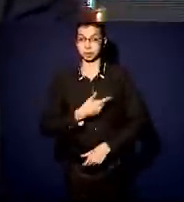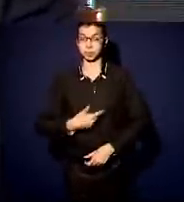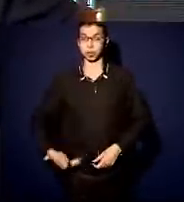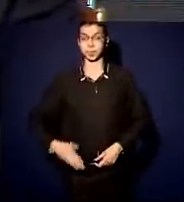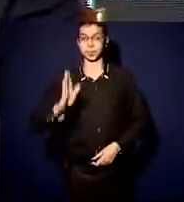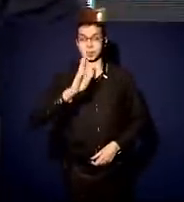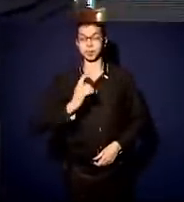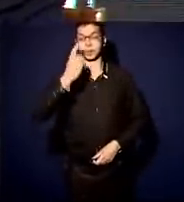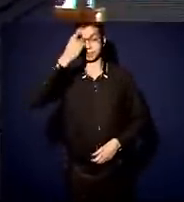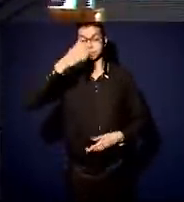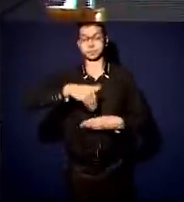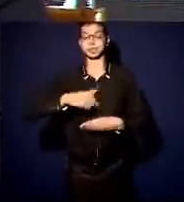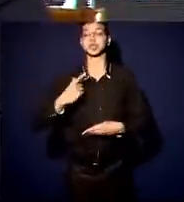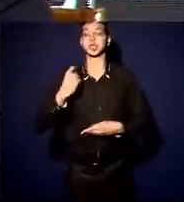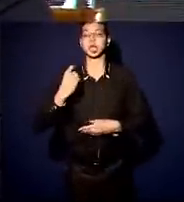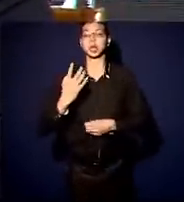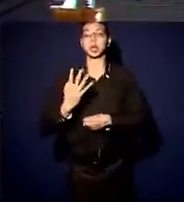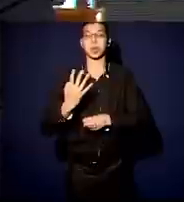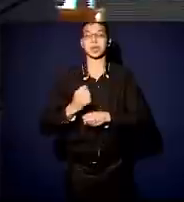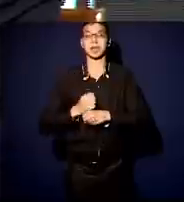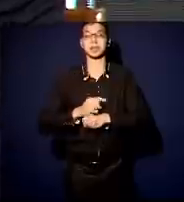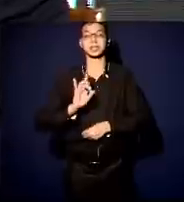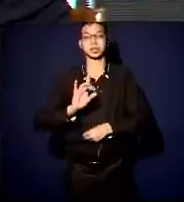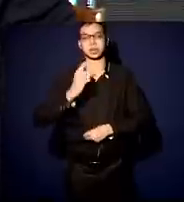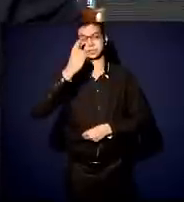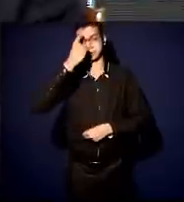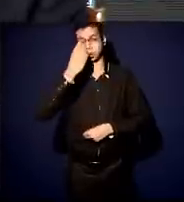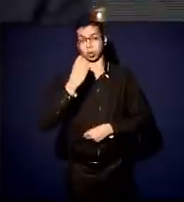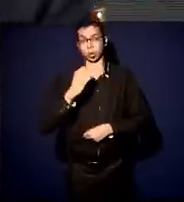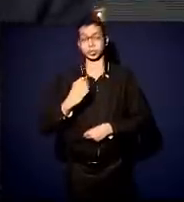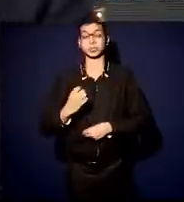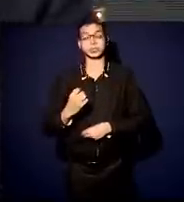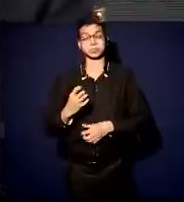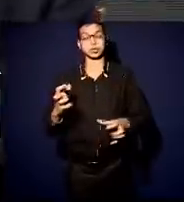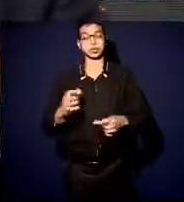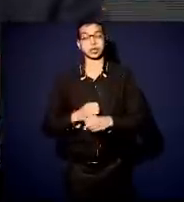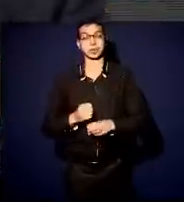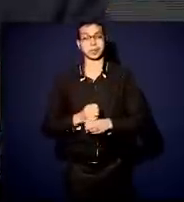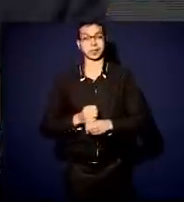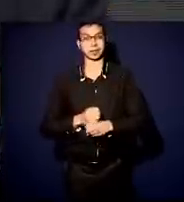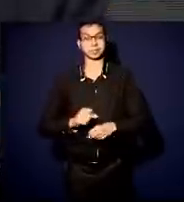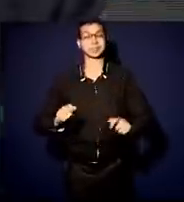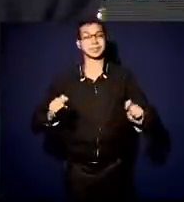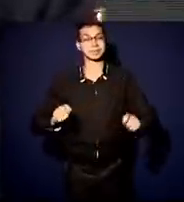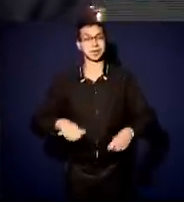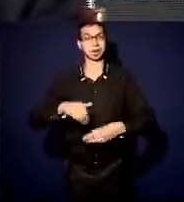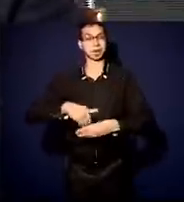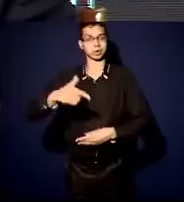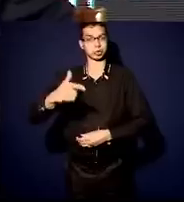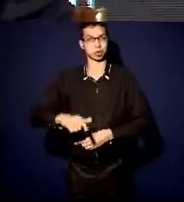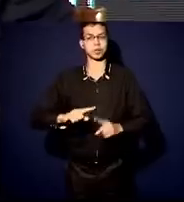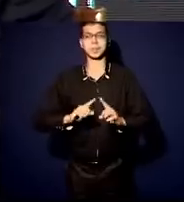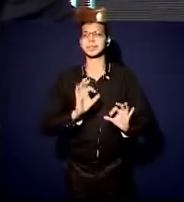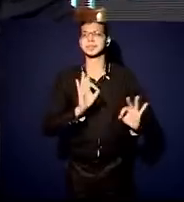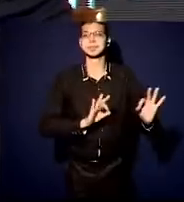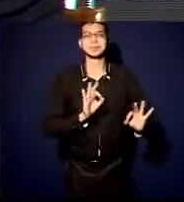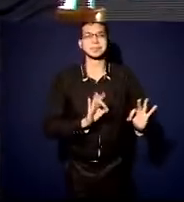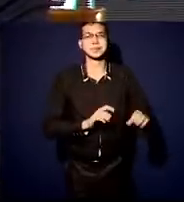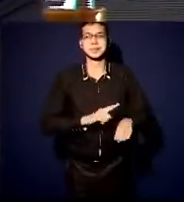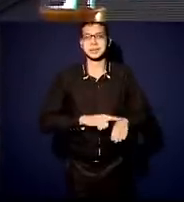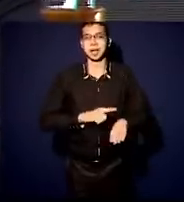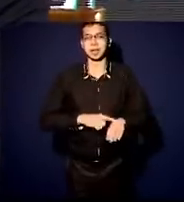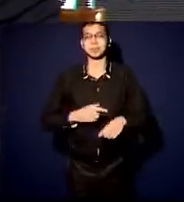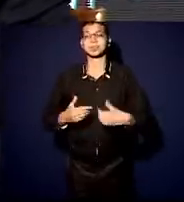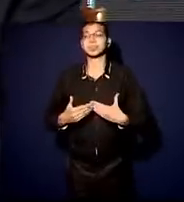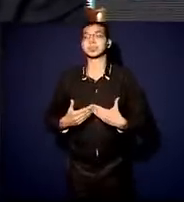fazendo quatro anos pensando nos oito que ele possa se reeleger, sem fazer um planejamento a médio e longo prazo. Então, acredito que a